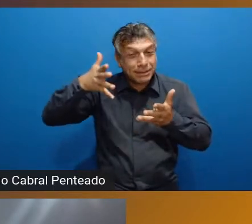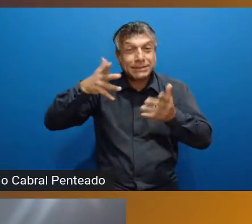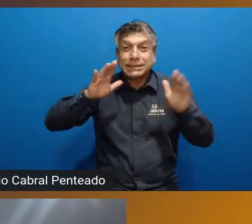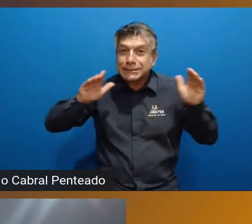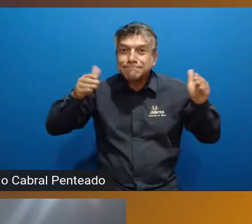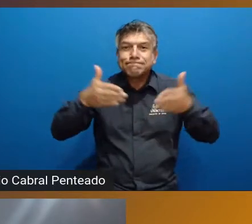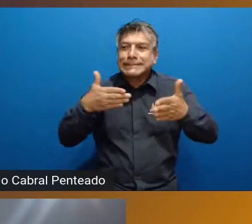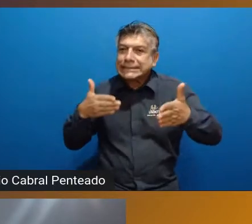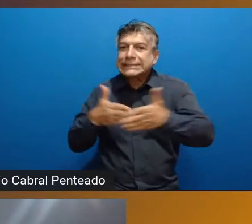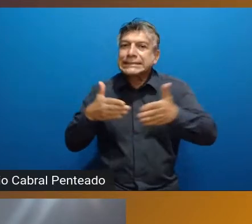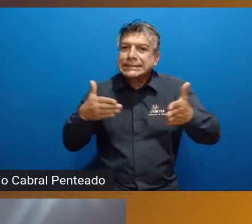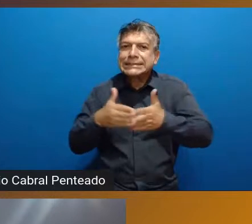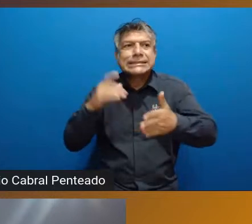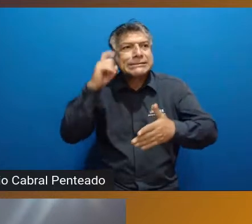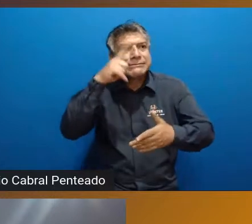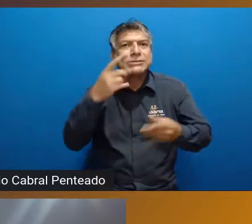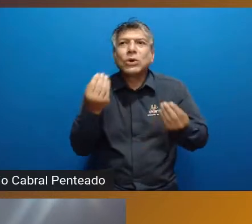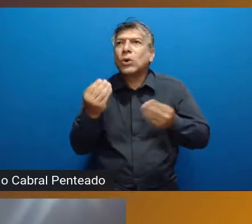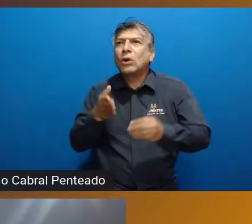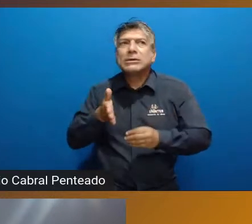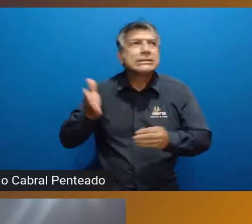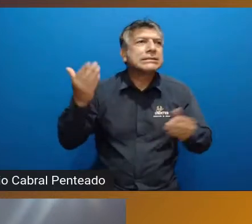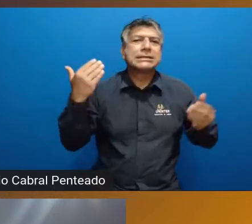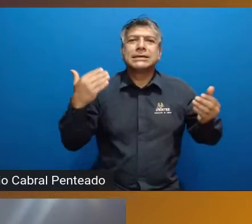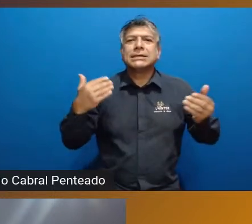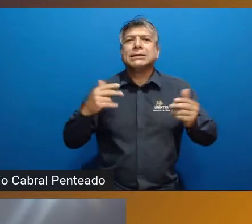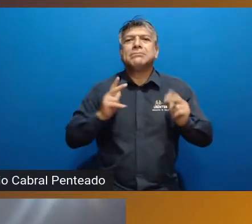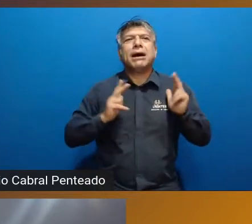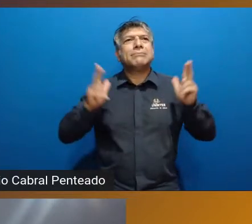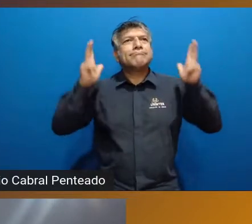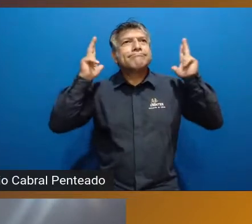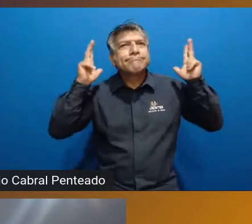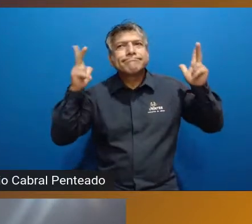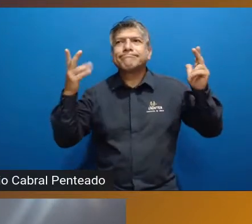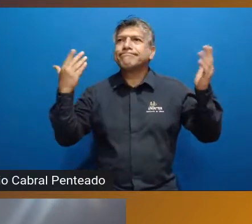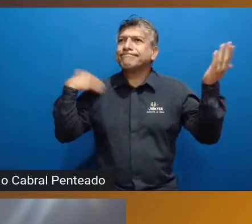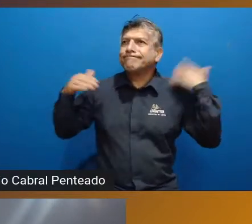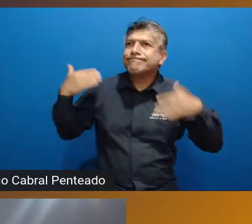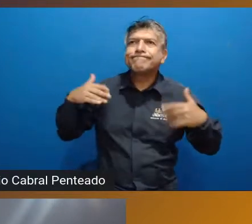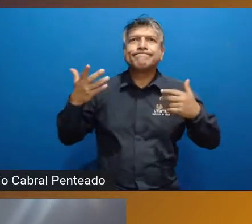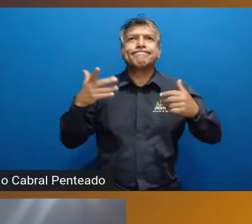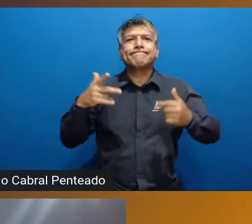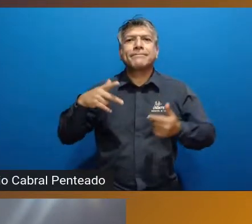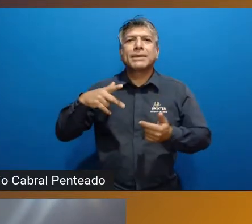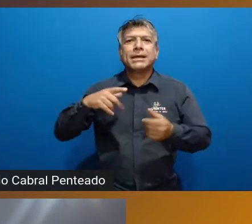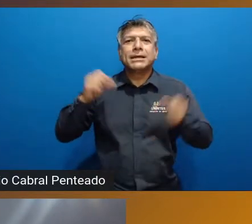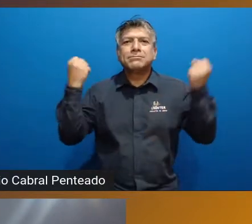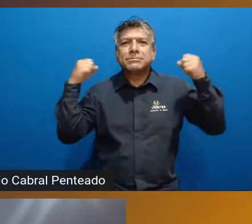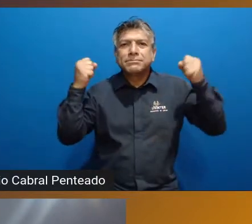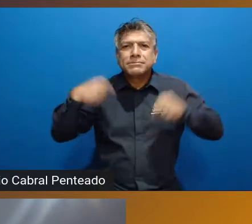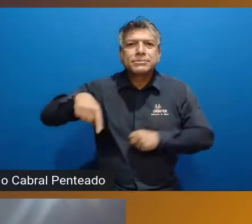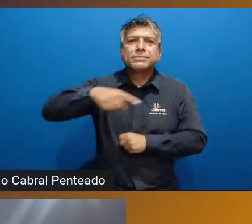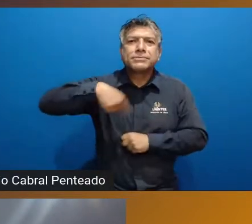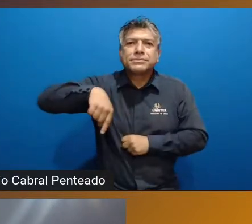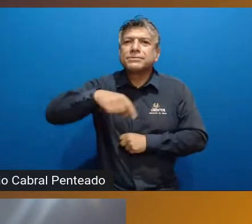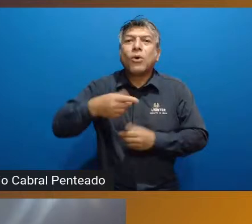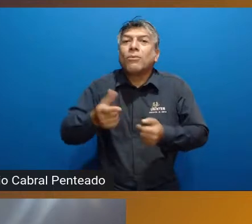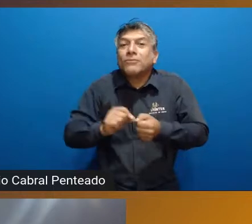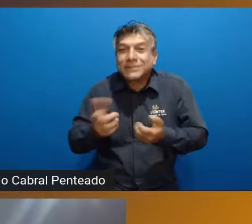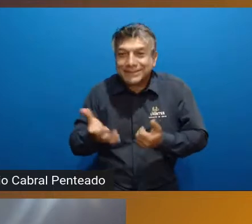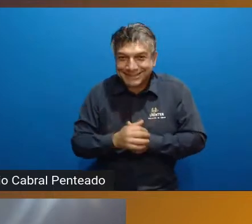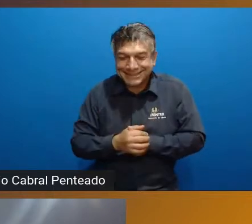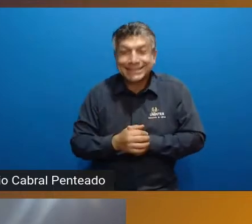barreiras que inibem as pessoas para poderem ter oportunidades de lazer e, desta forma, qualidade de vida. E